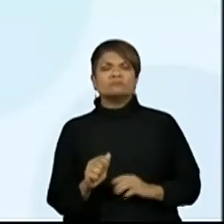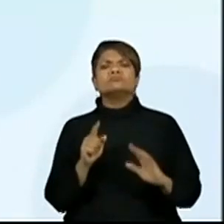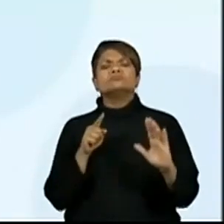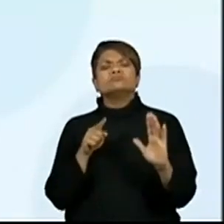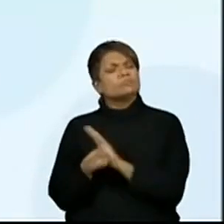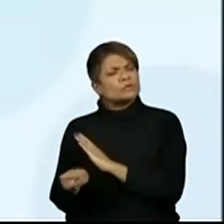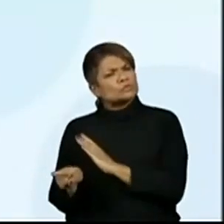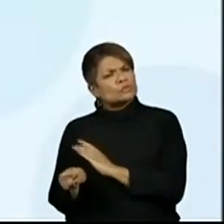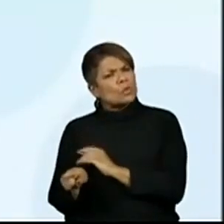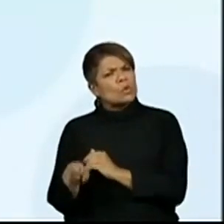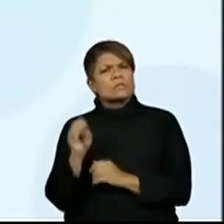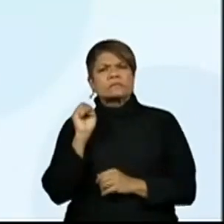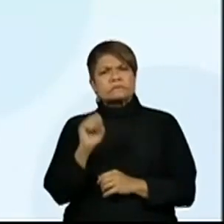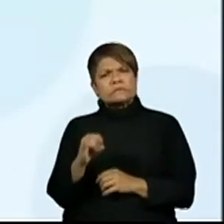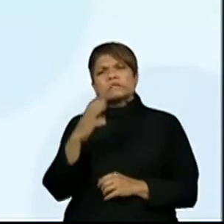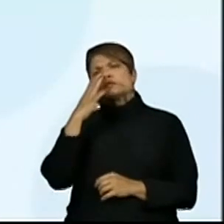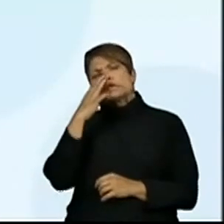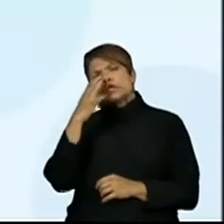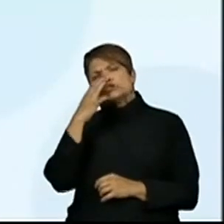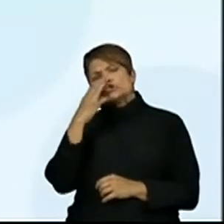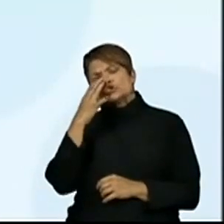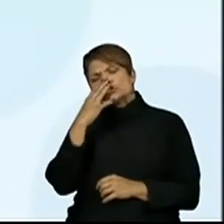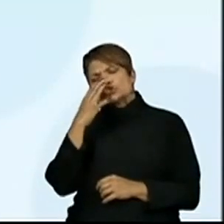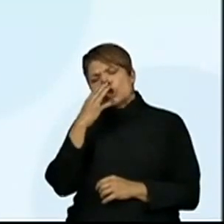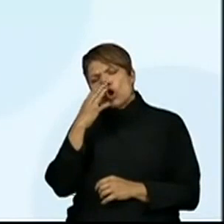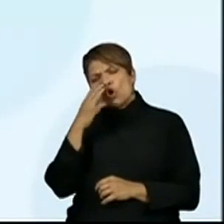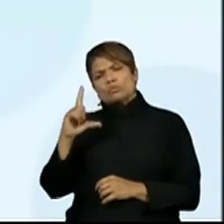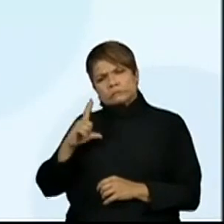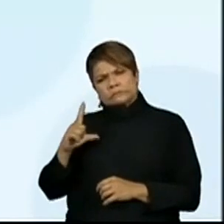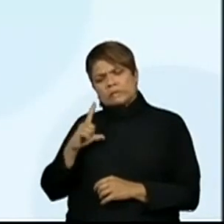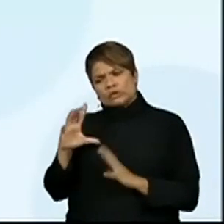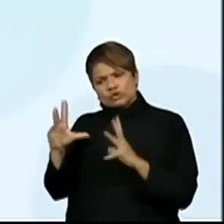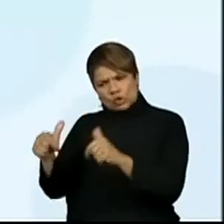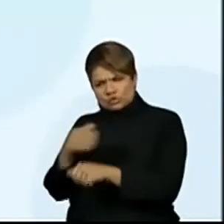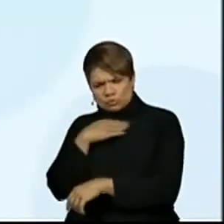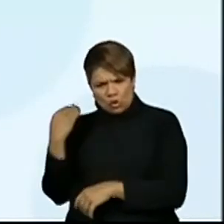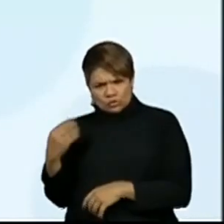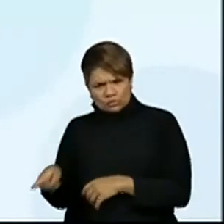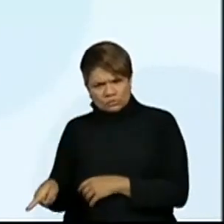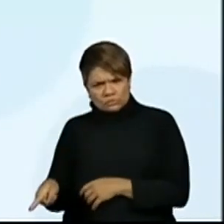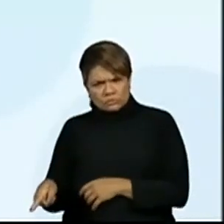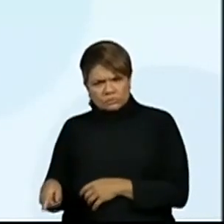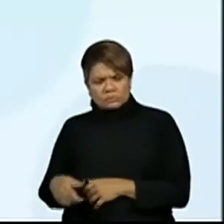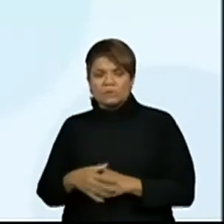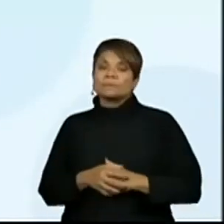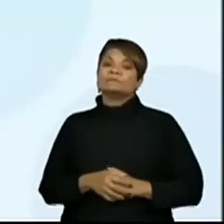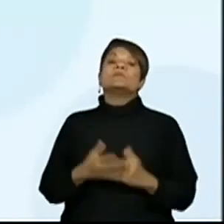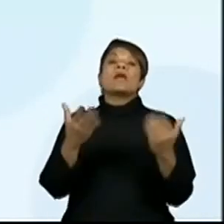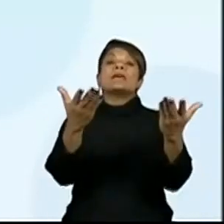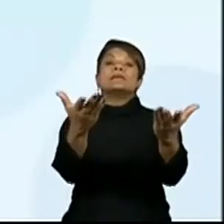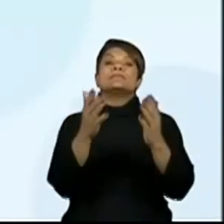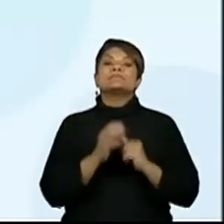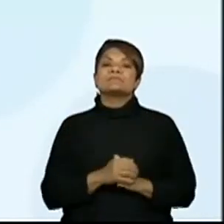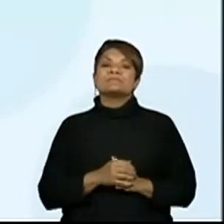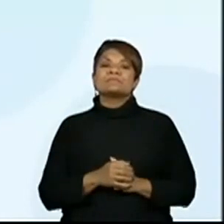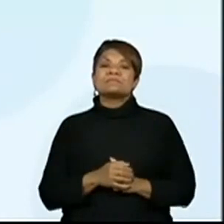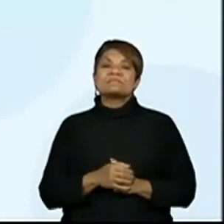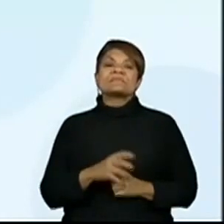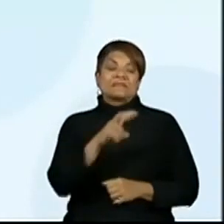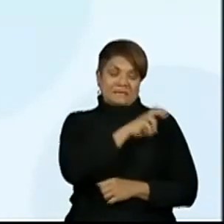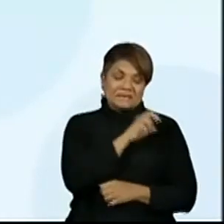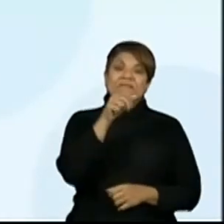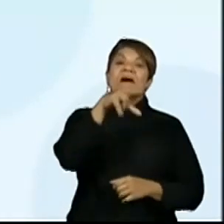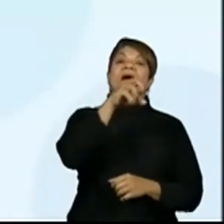se os cães foram encontrados todos mortos. E aí, turminha? Quinto